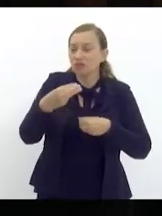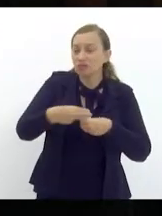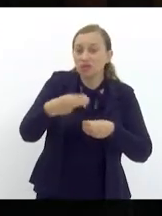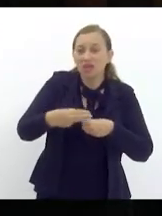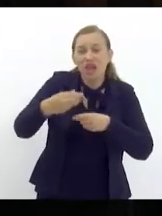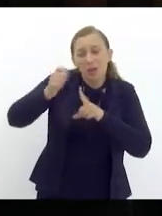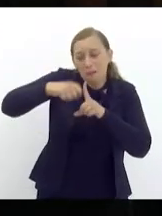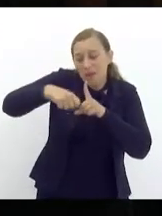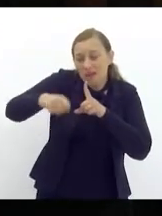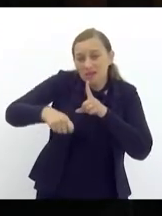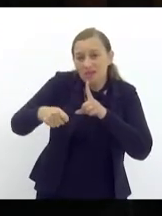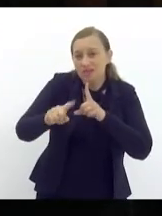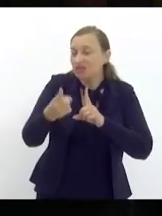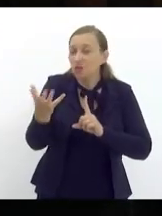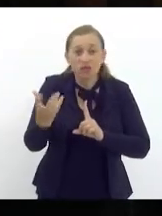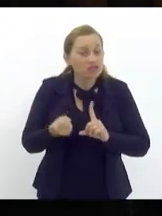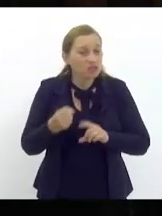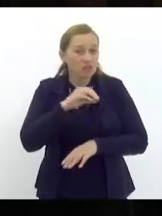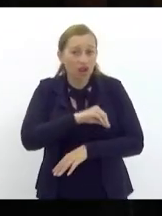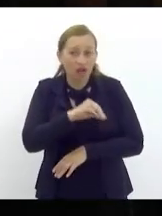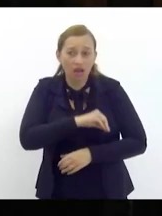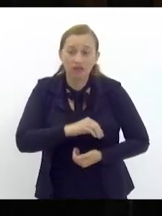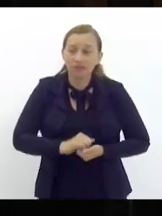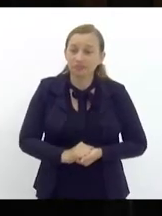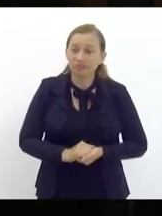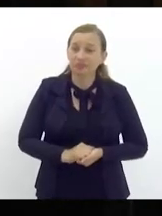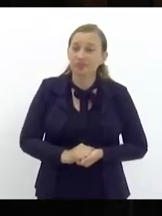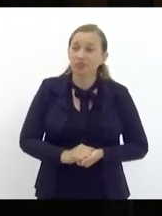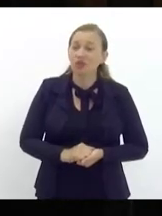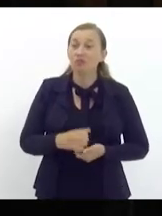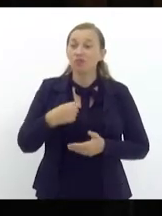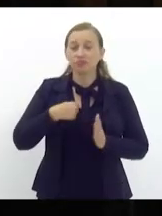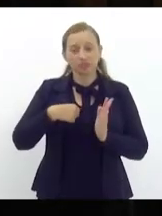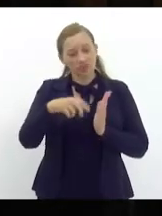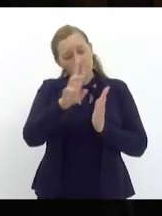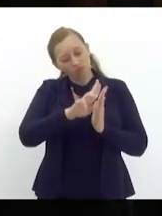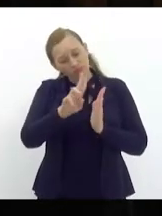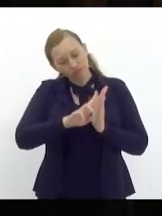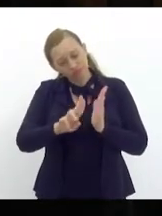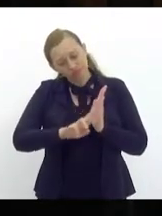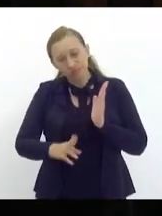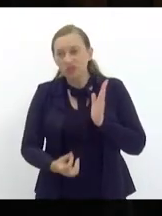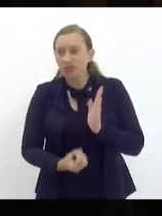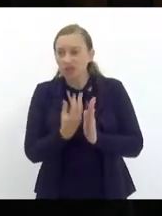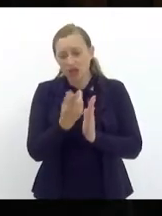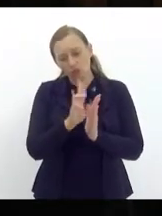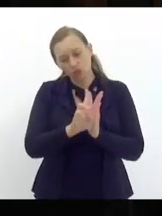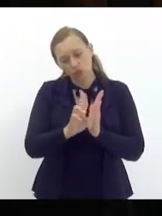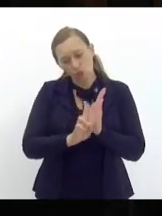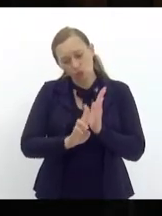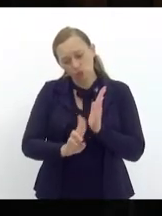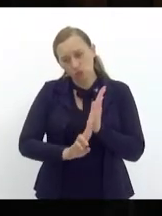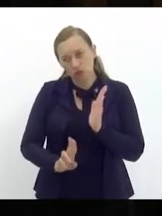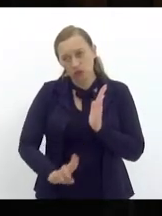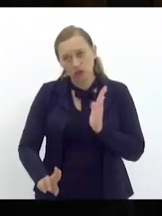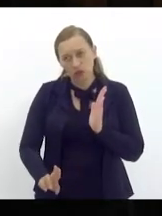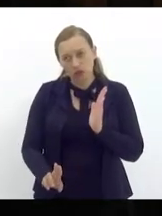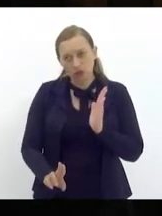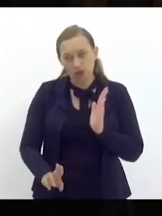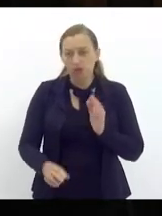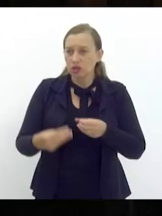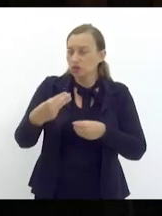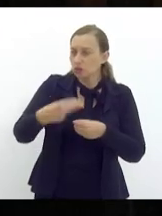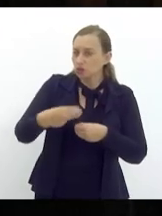sem receber e aí eu tive que fazer uma lista do colapso que vive o